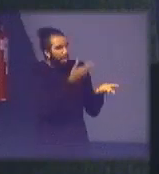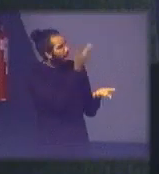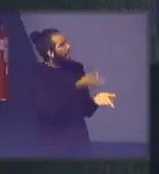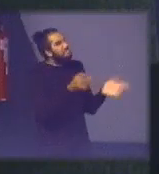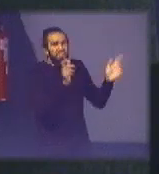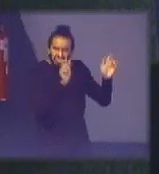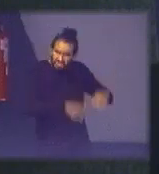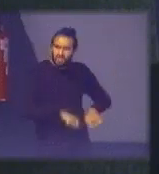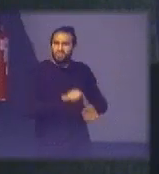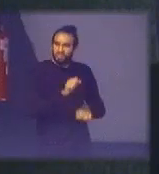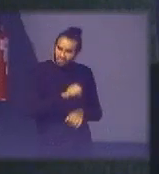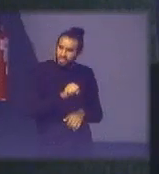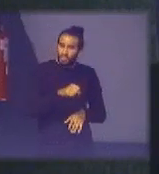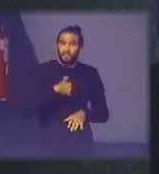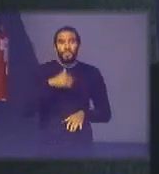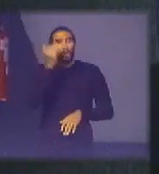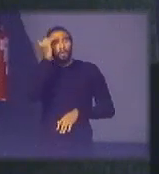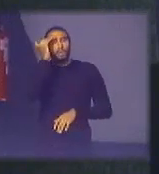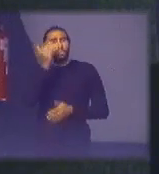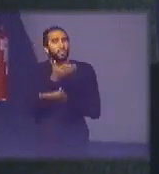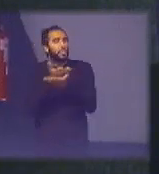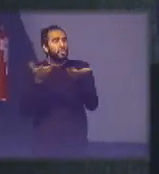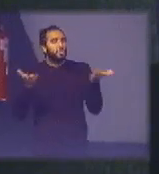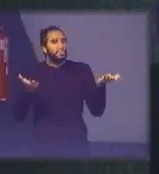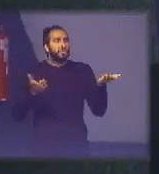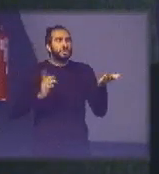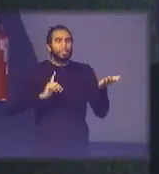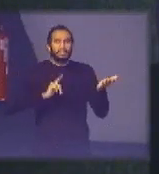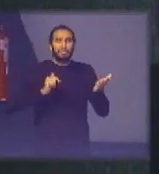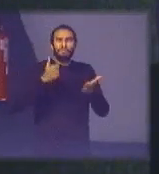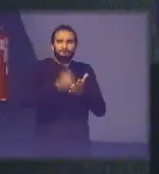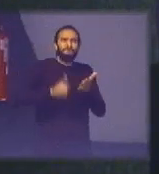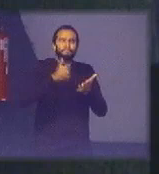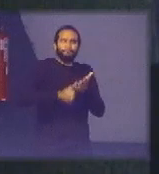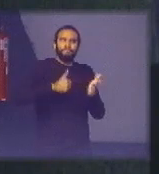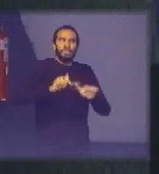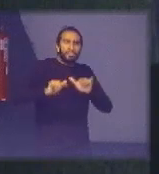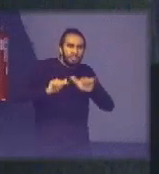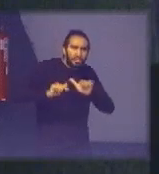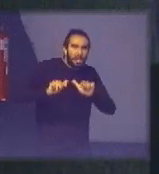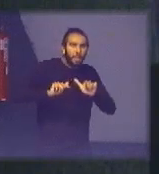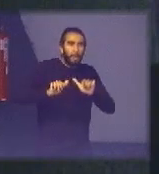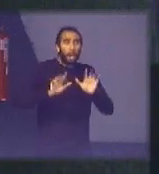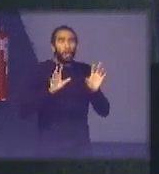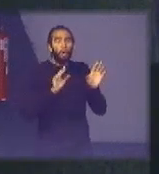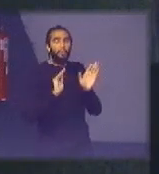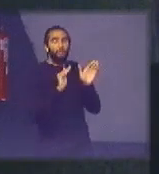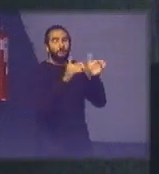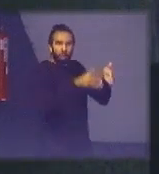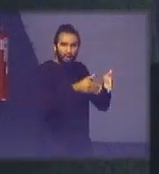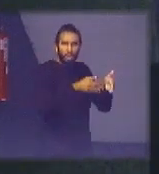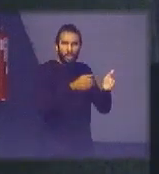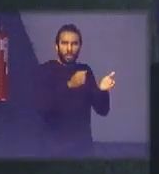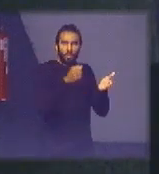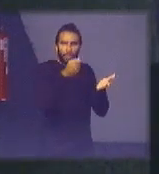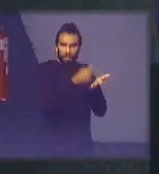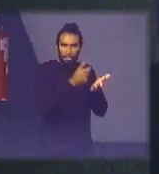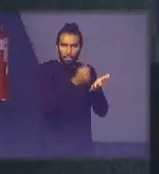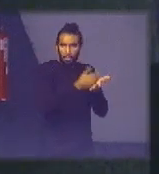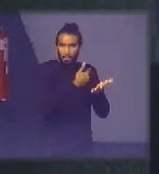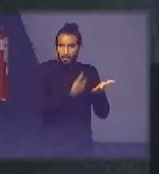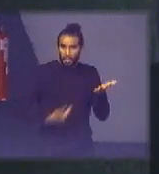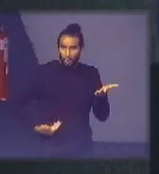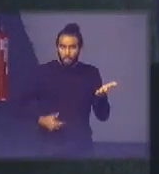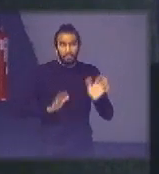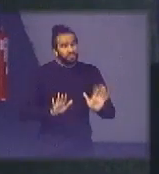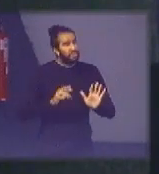eu entendo que nem todos vocês aqui labutam especificamente sobre compras públicas então eu não vou entrar em